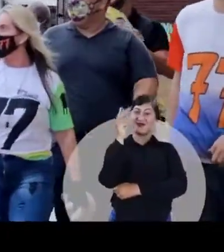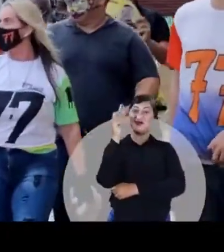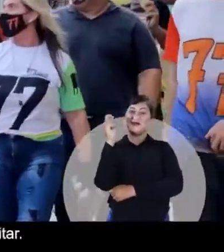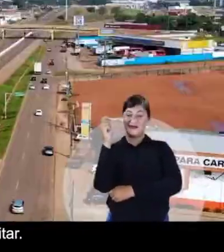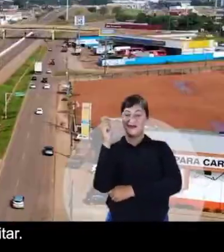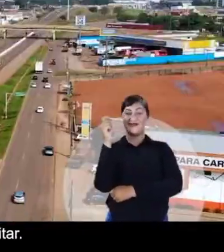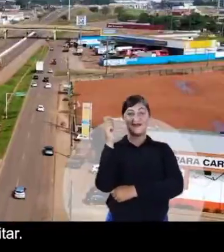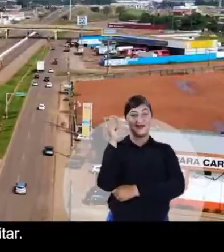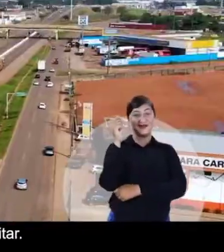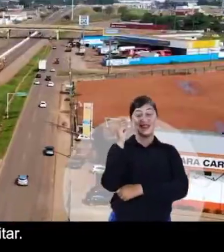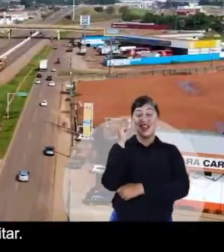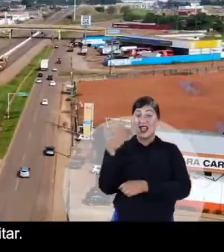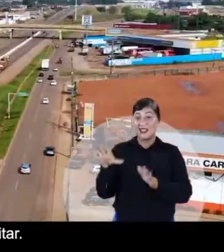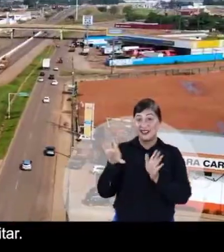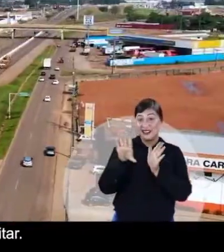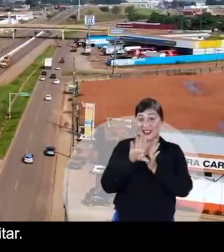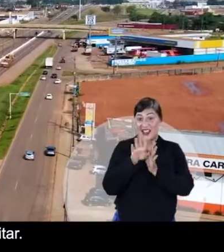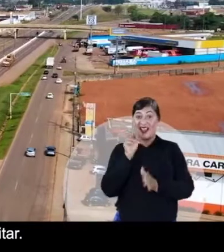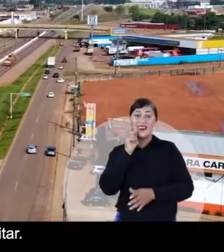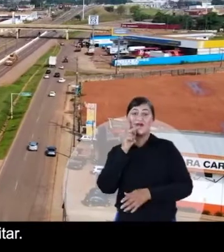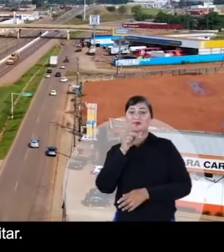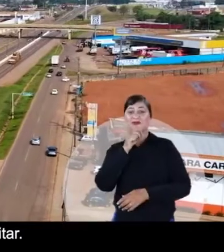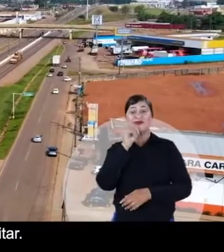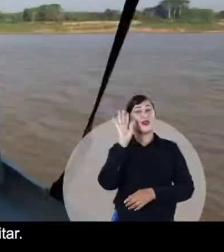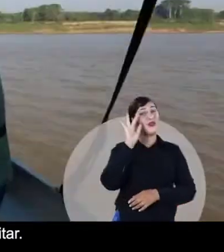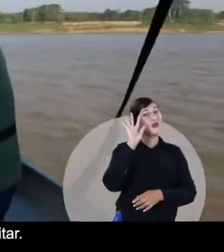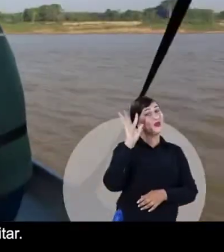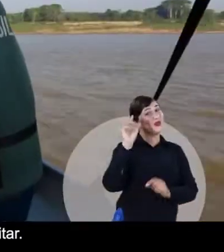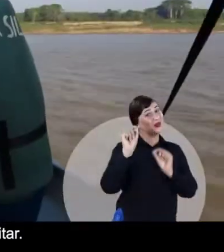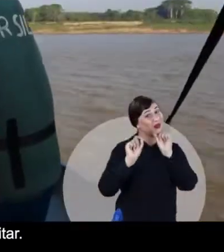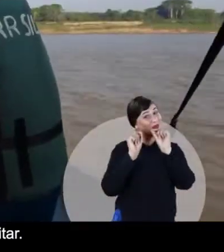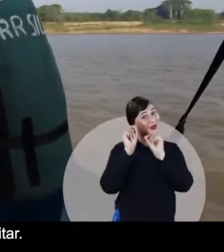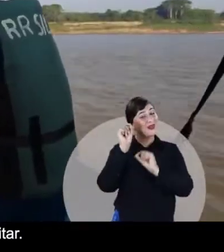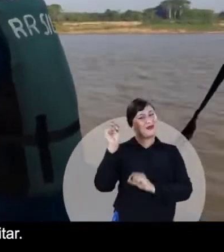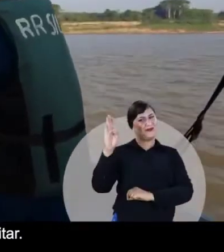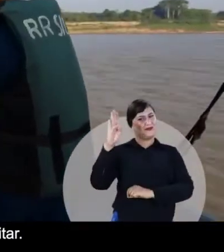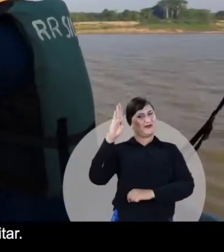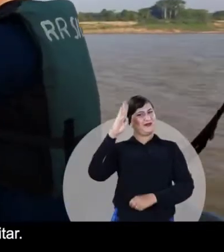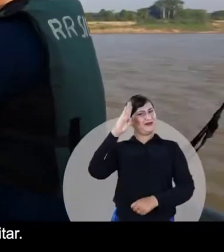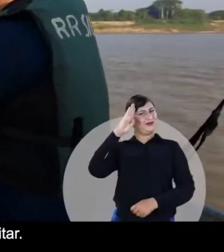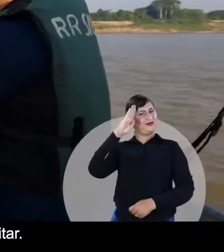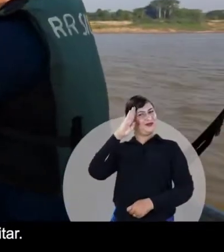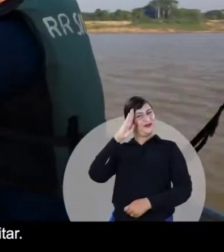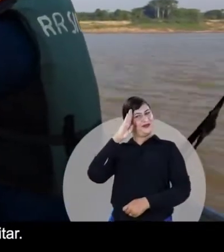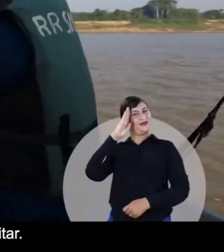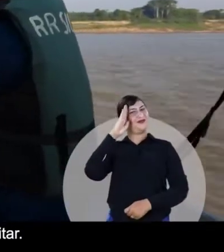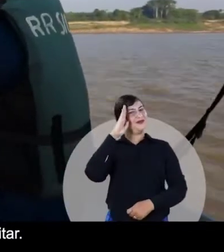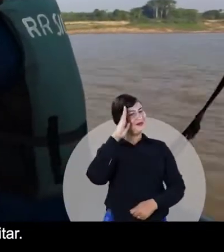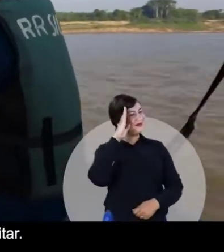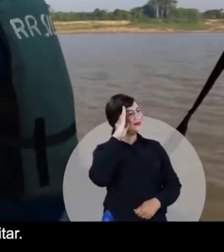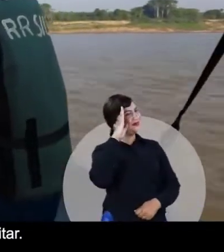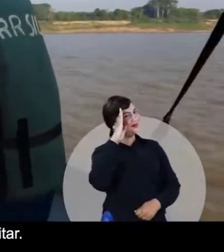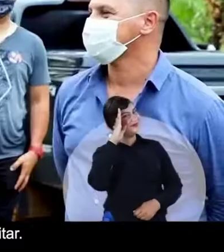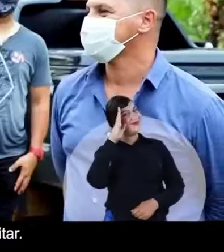Sul. Veio para Porto Velho sonhando em ser militar.